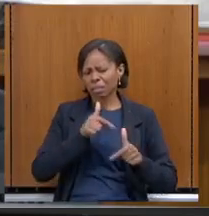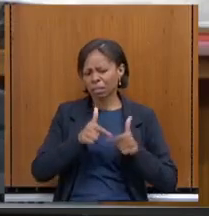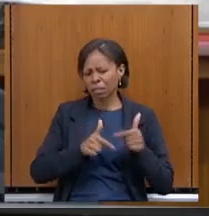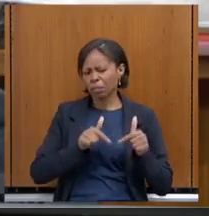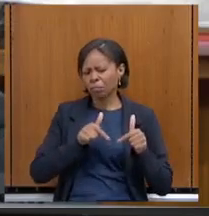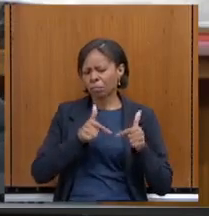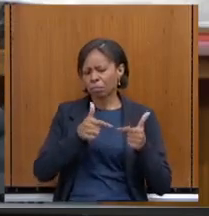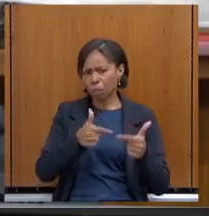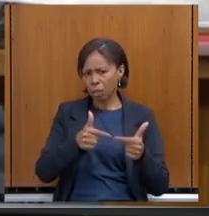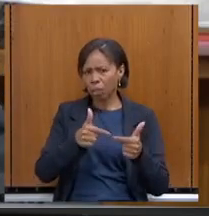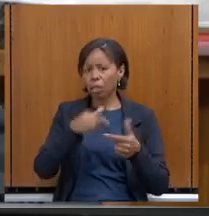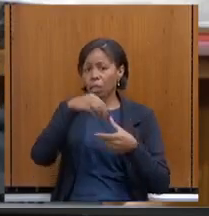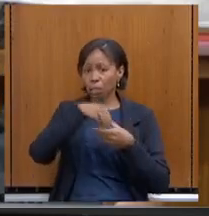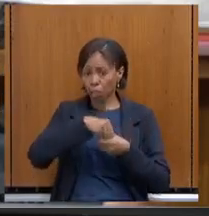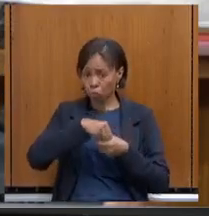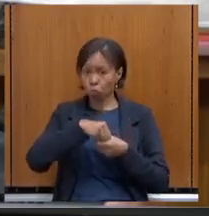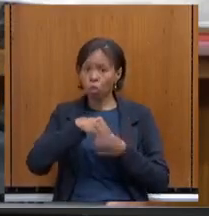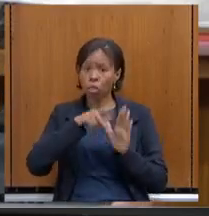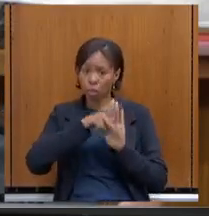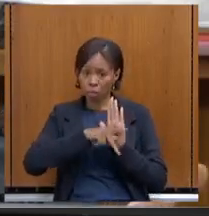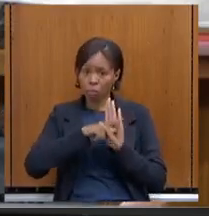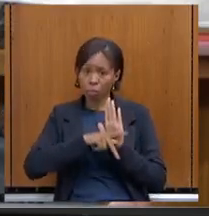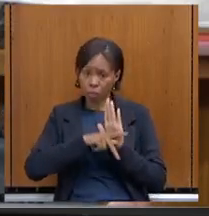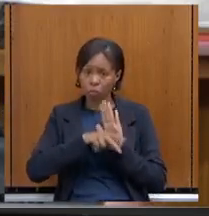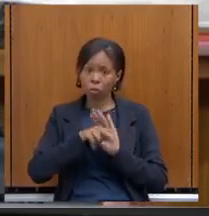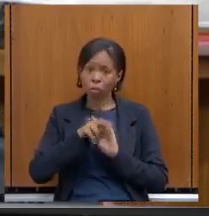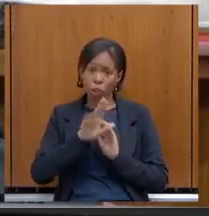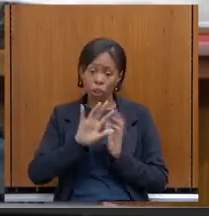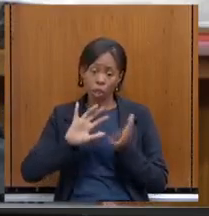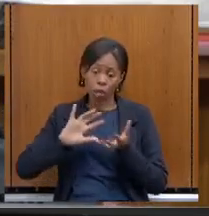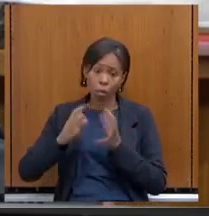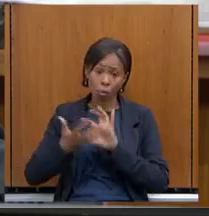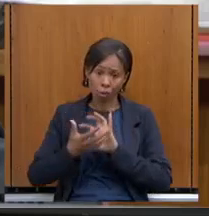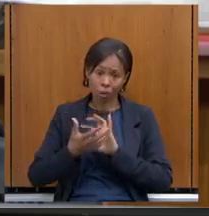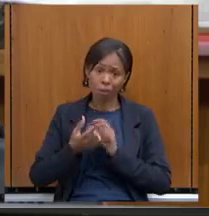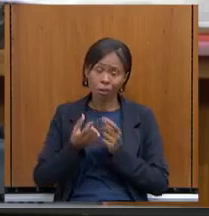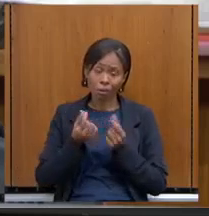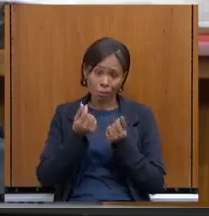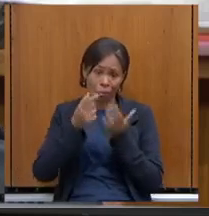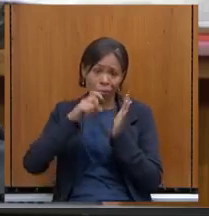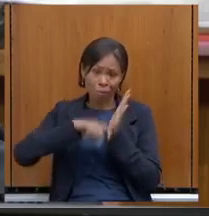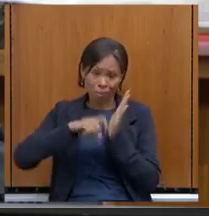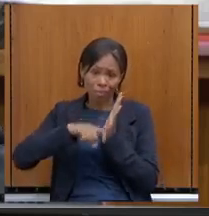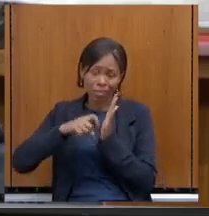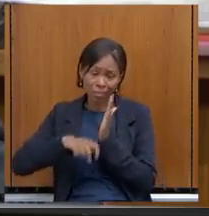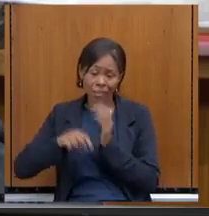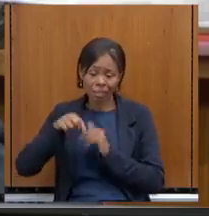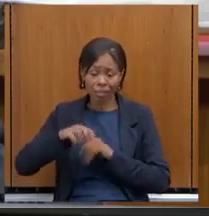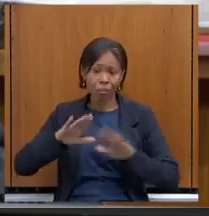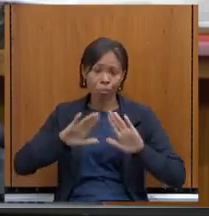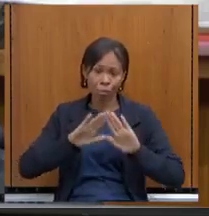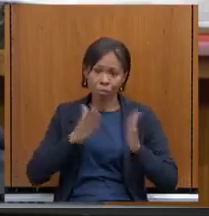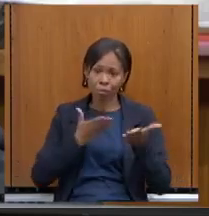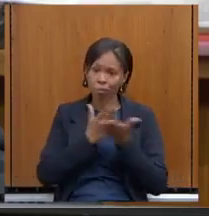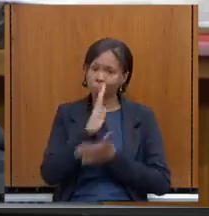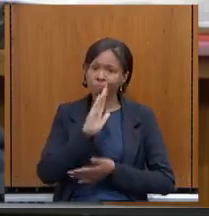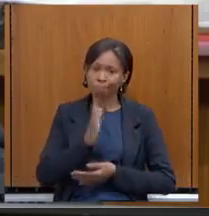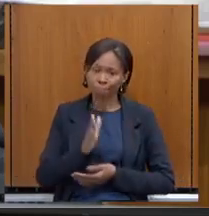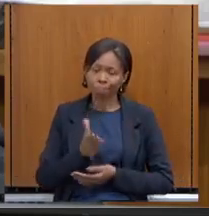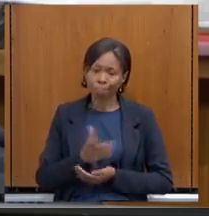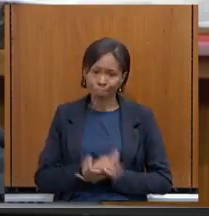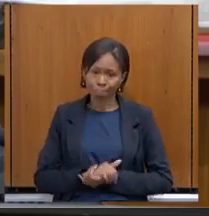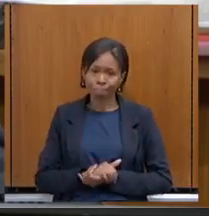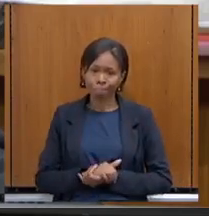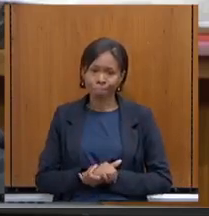parte do novo plano de reparação fiscal, a própria Assembleia já aprovou, reforma previdenciária, previdência complementar, isso faz parte do